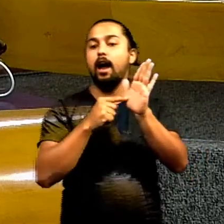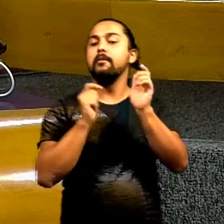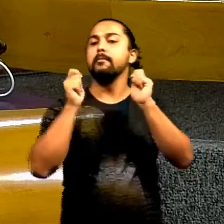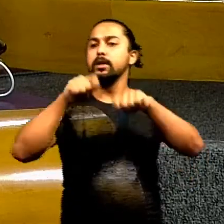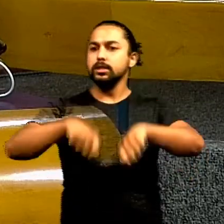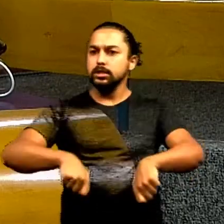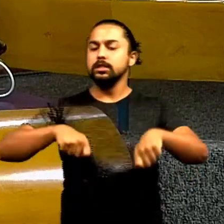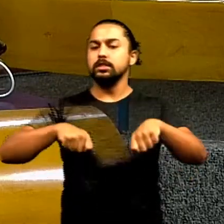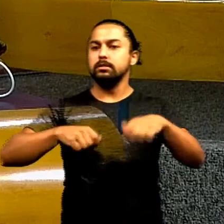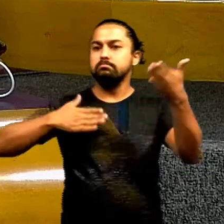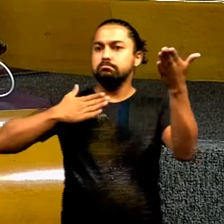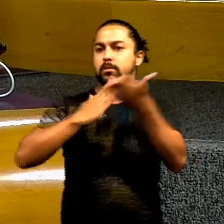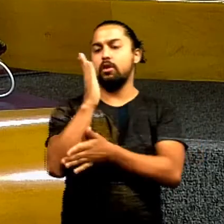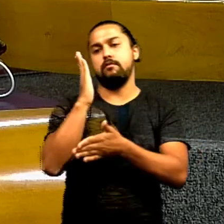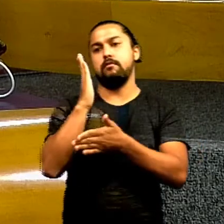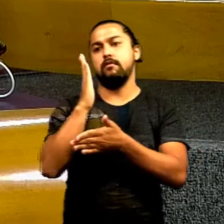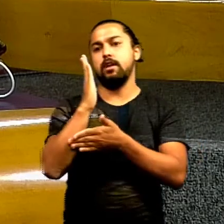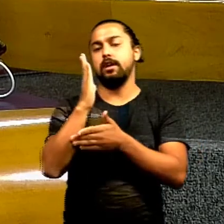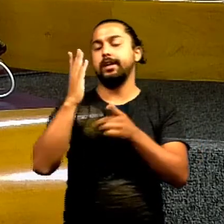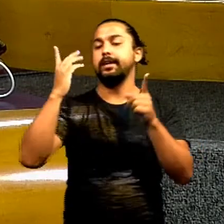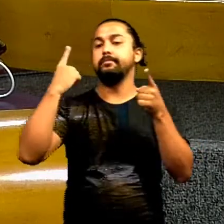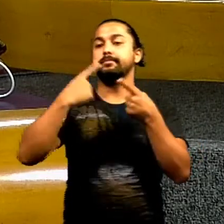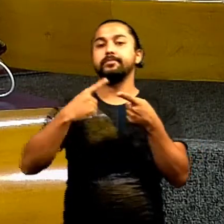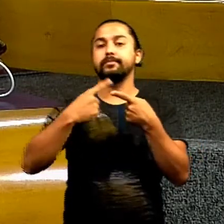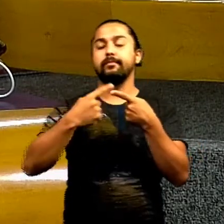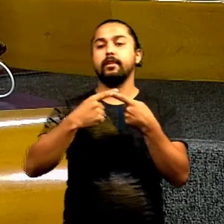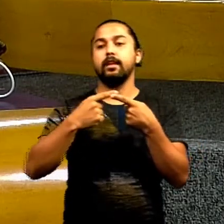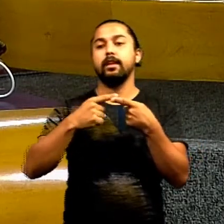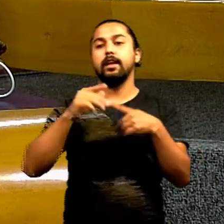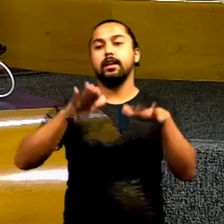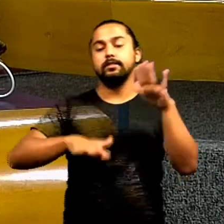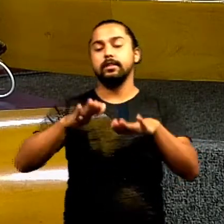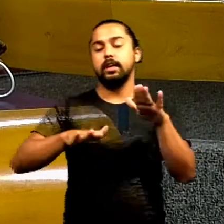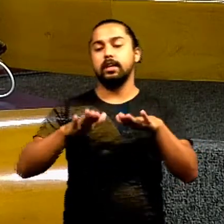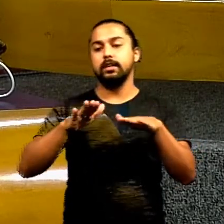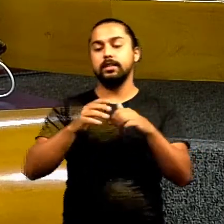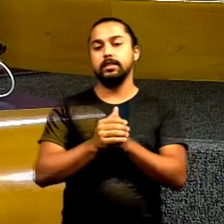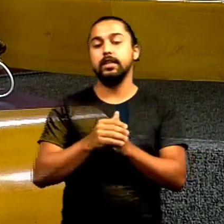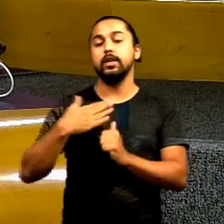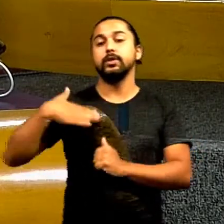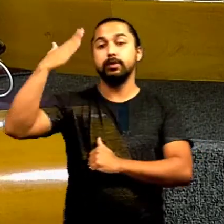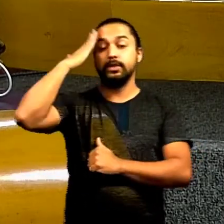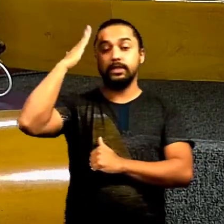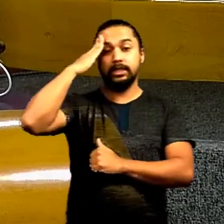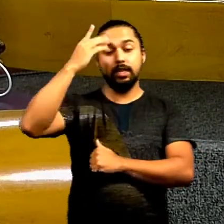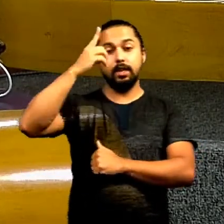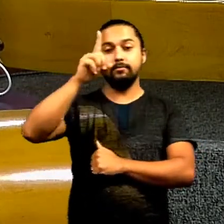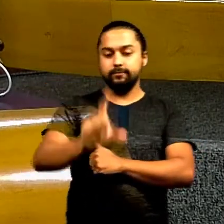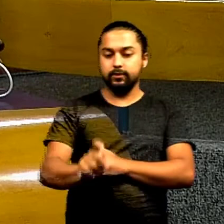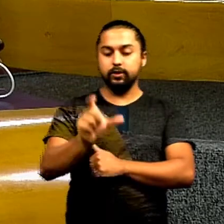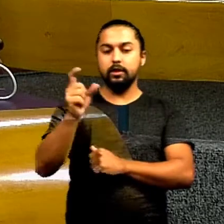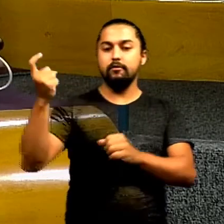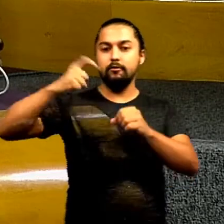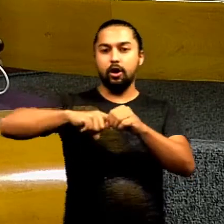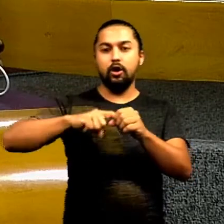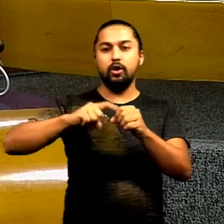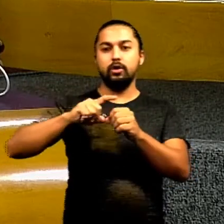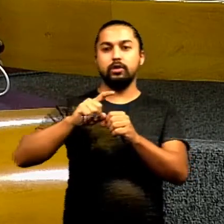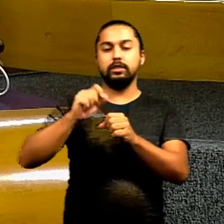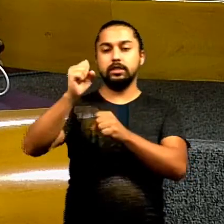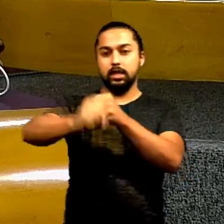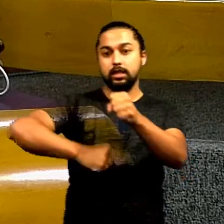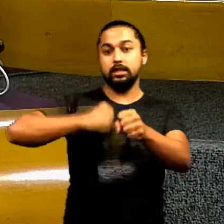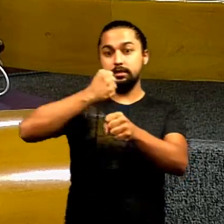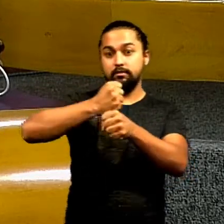deixar de aprovar essa matéria aqui antes que ela se findasse então sei que vossa excelência estará de volta aqui no ano que